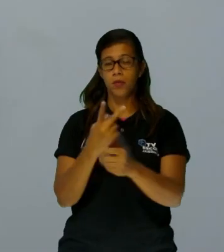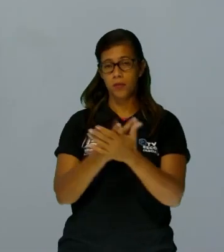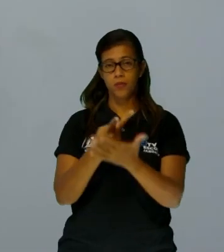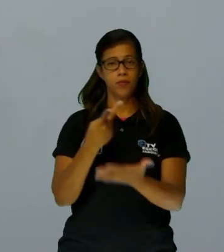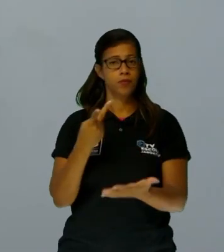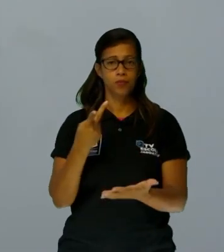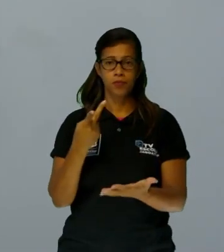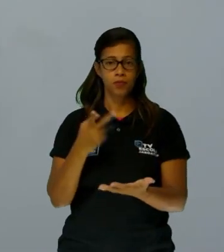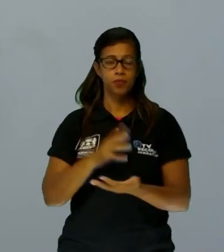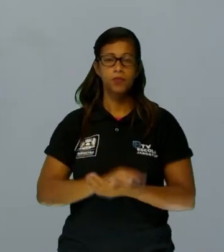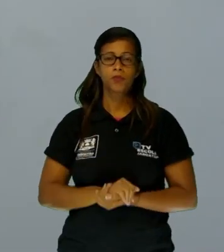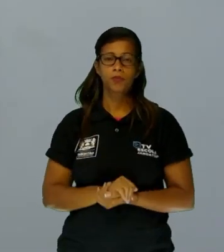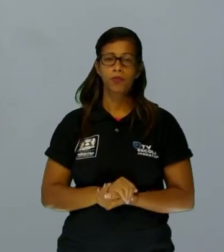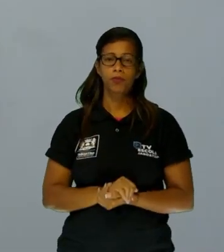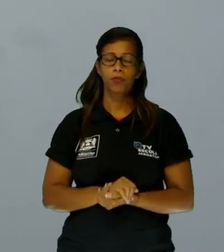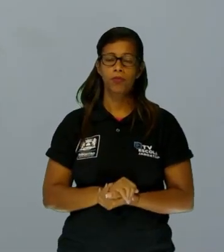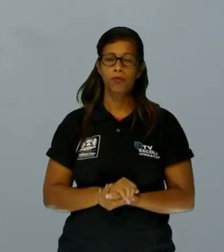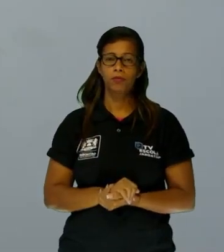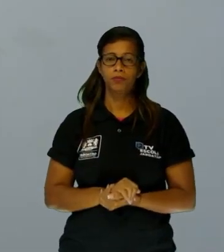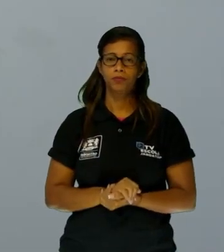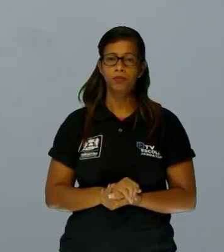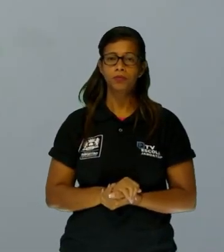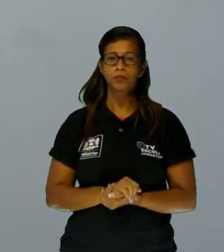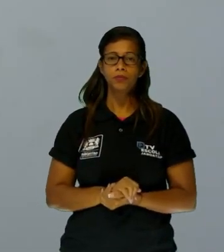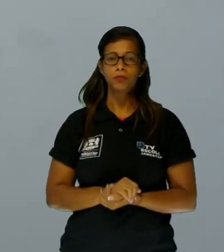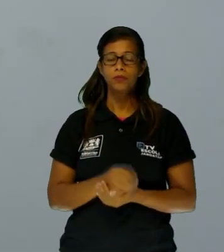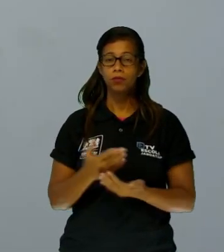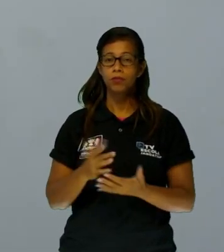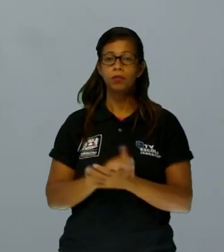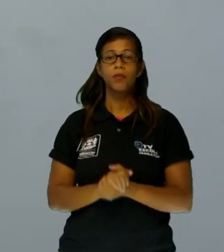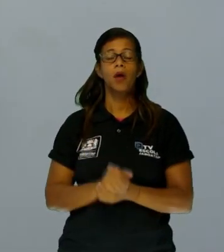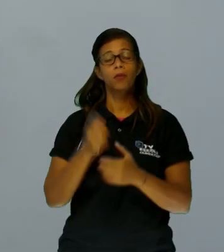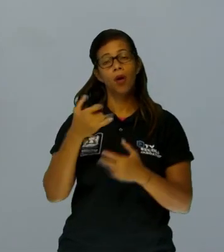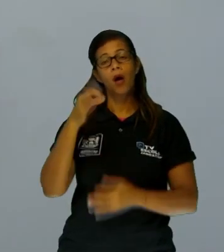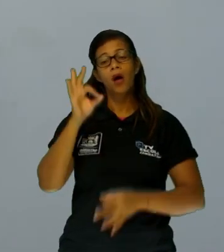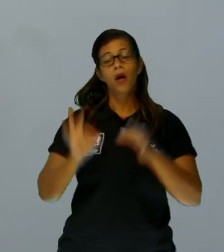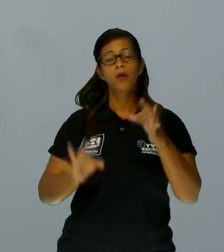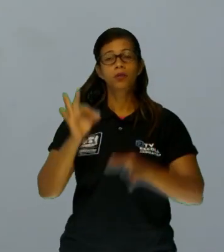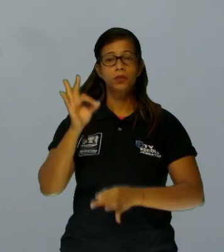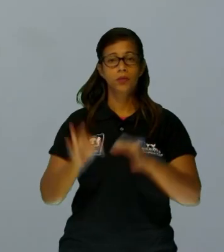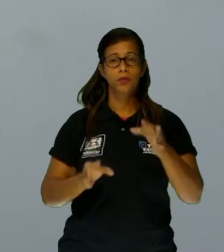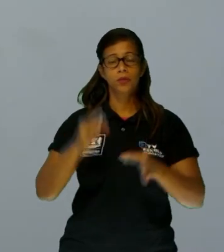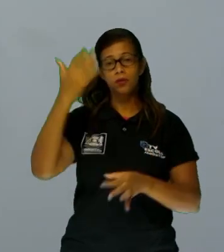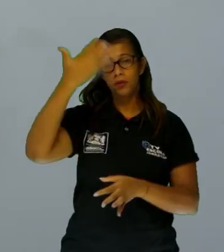tá? A letra D é o seguinte, a justiça está cega em relação à violência